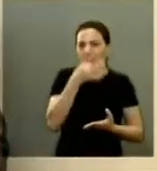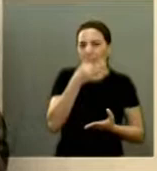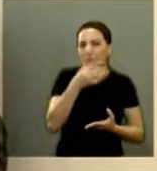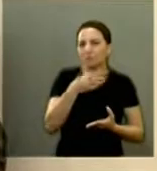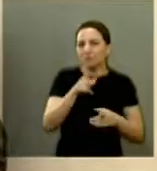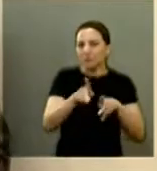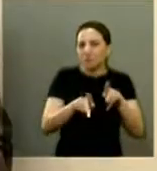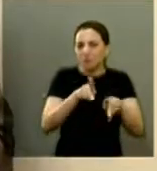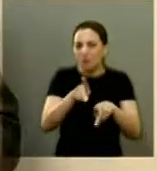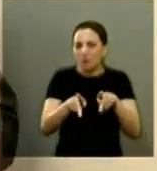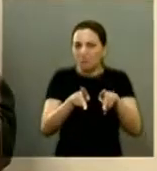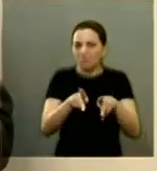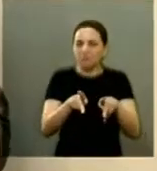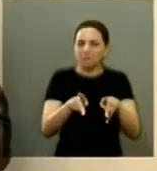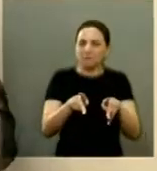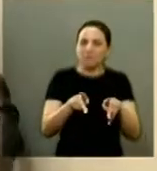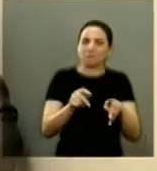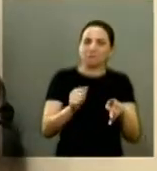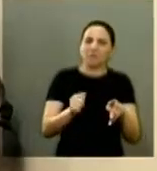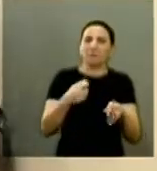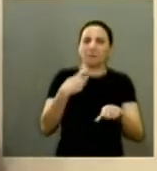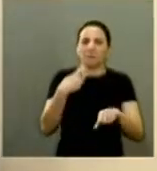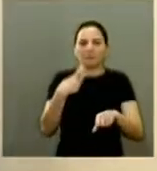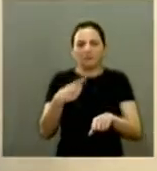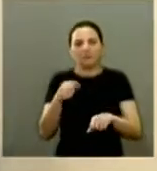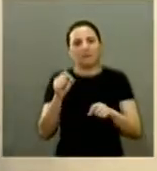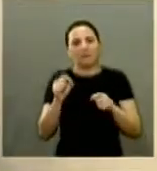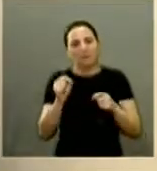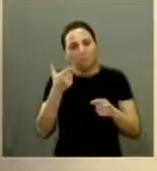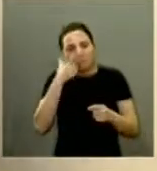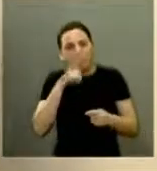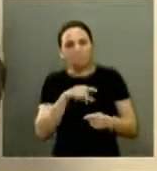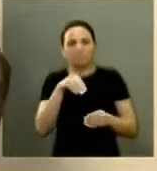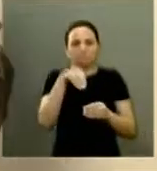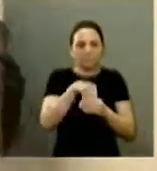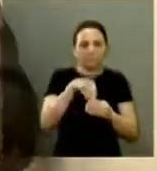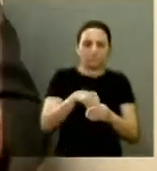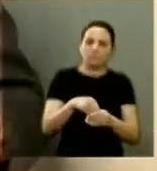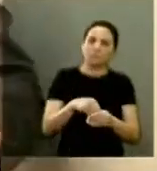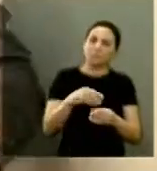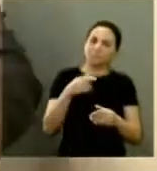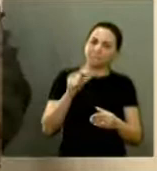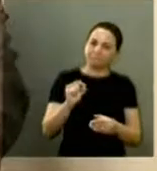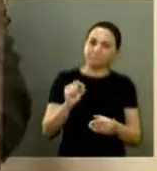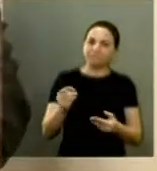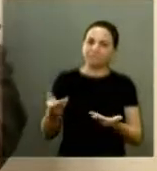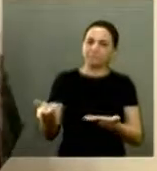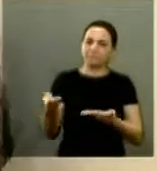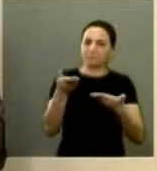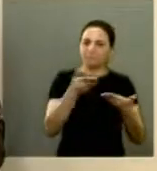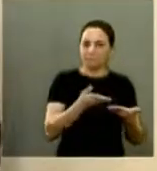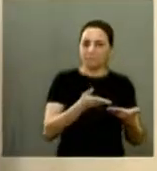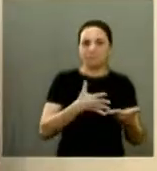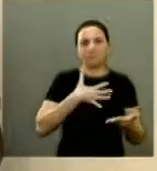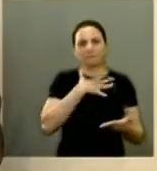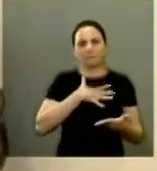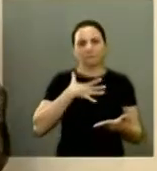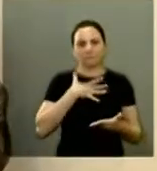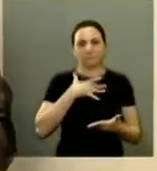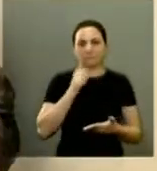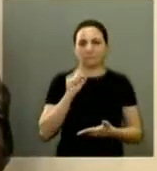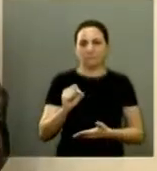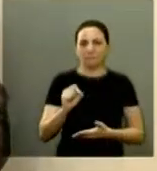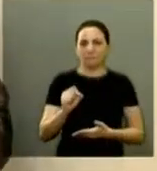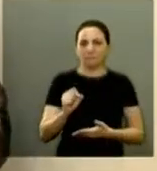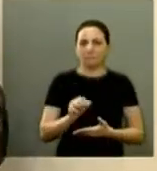polvo água mole e pedra dura tanto bate quanto fura então bem-vindo ao retorno queria